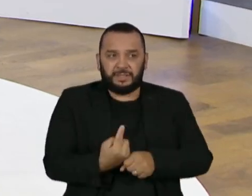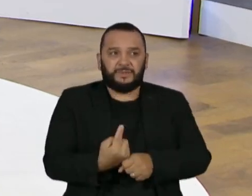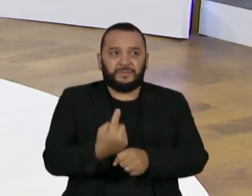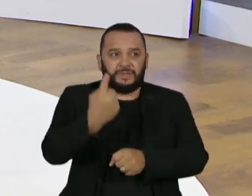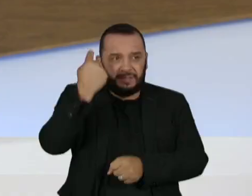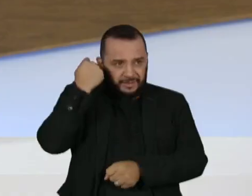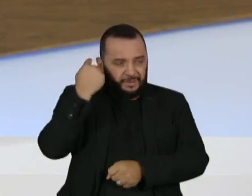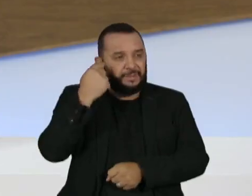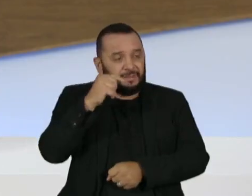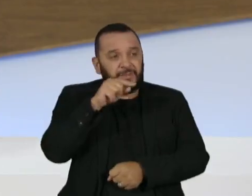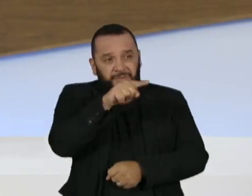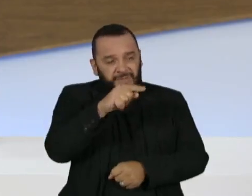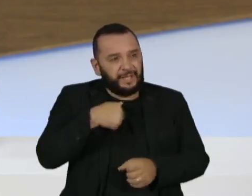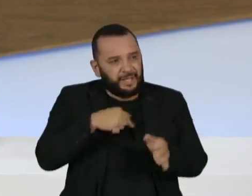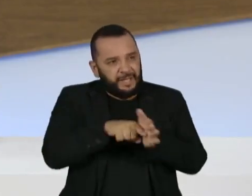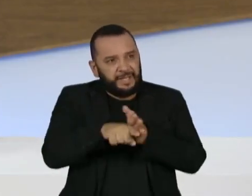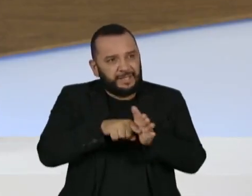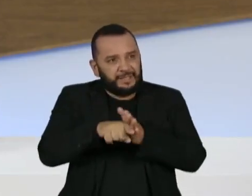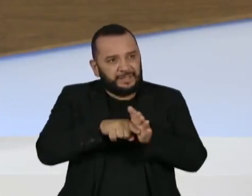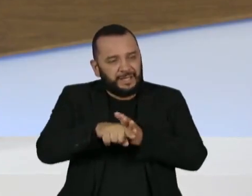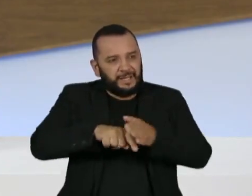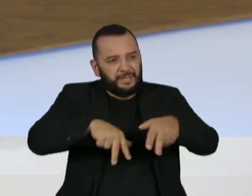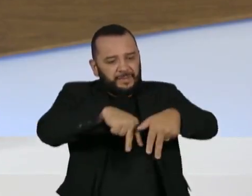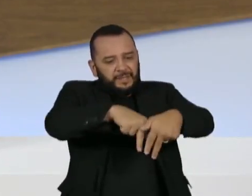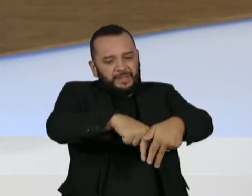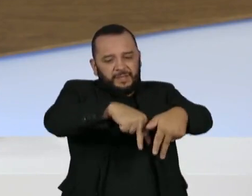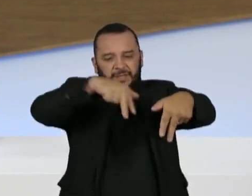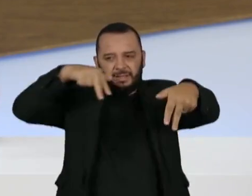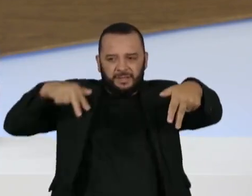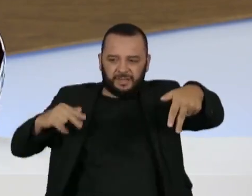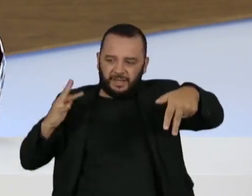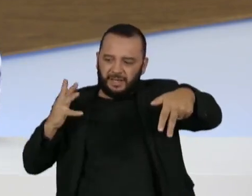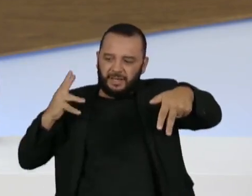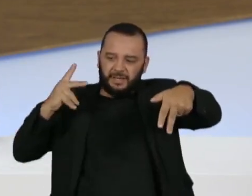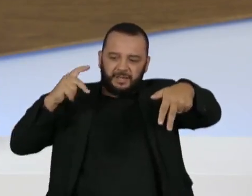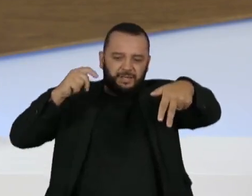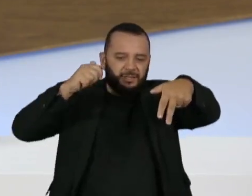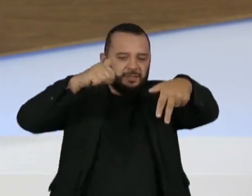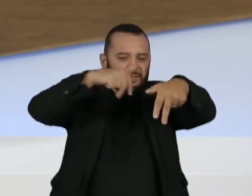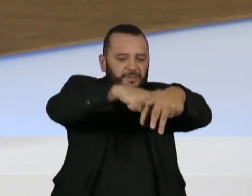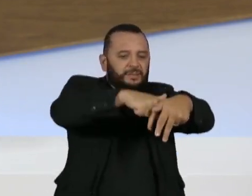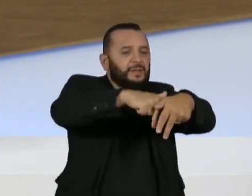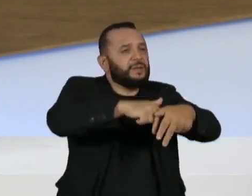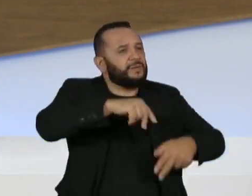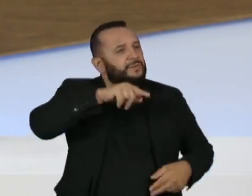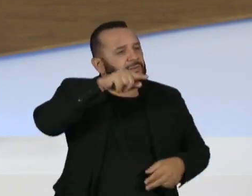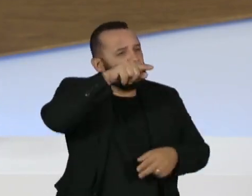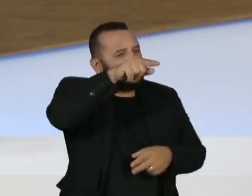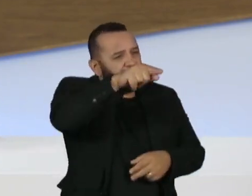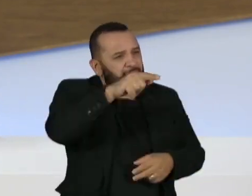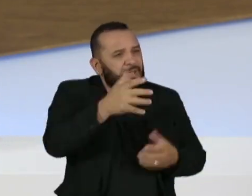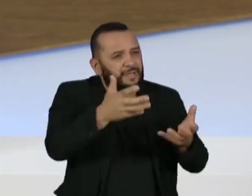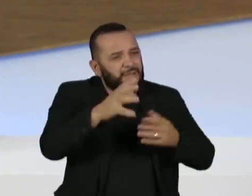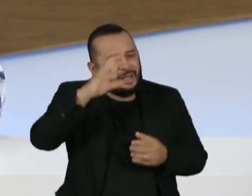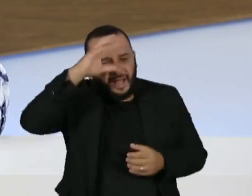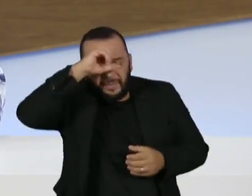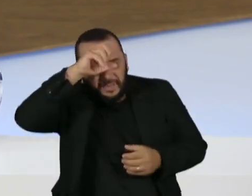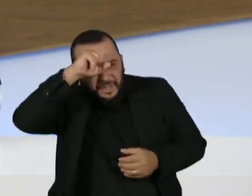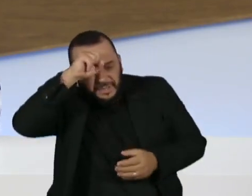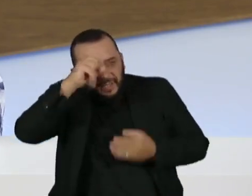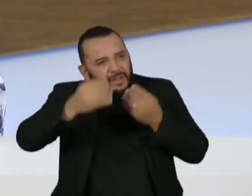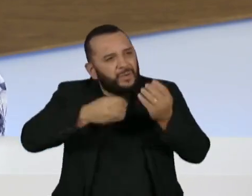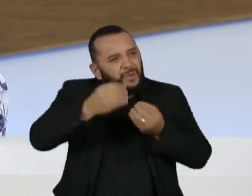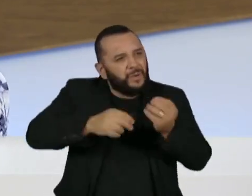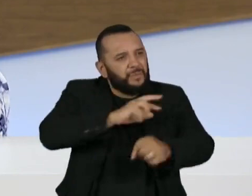ancestralidade. Você estava em busca de reconhecer essa negritude, de ter um letramento racial, de entender esse